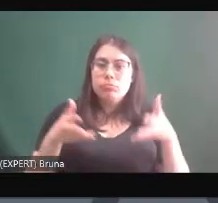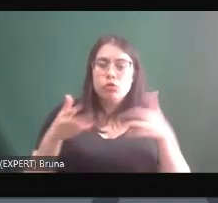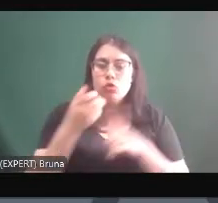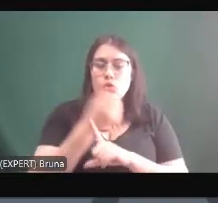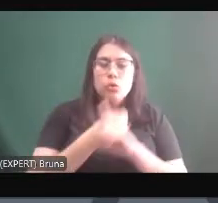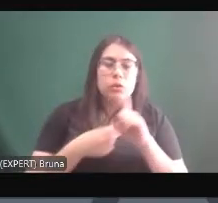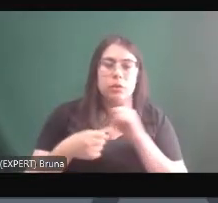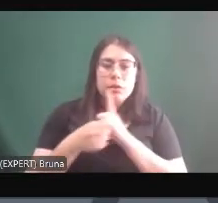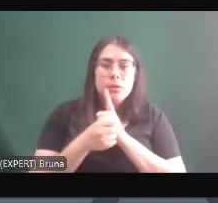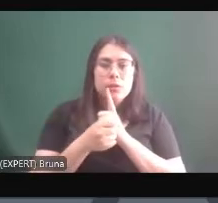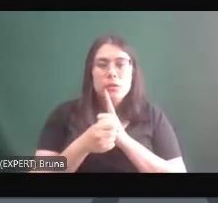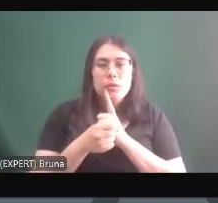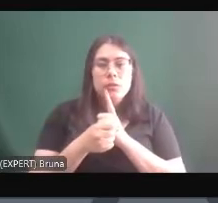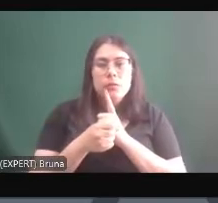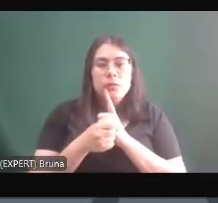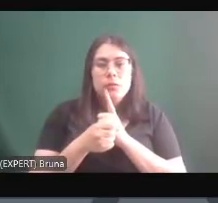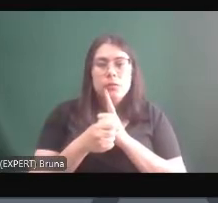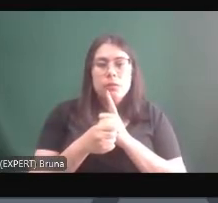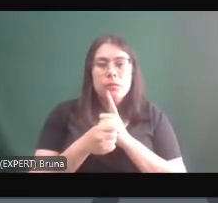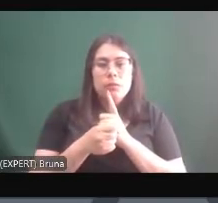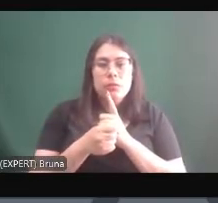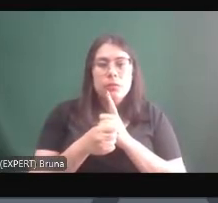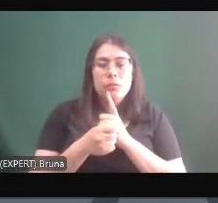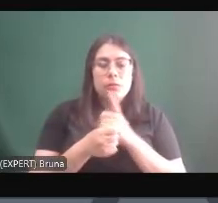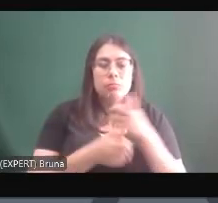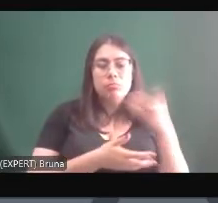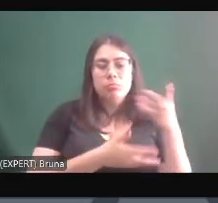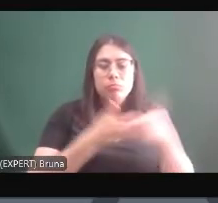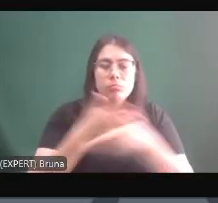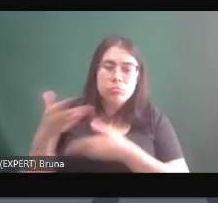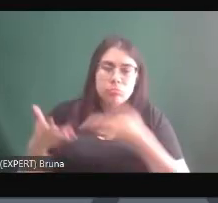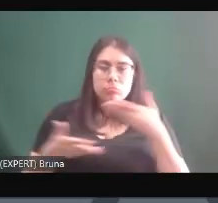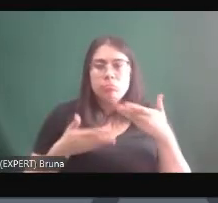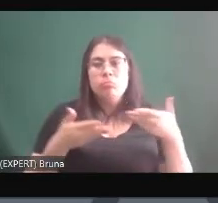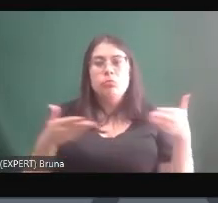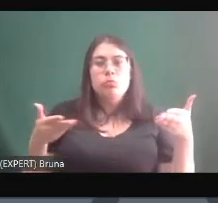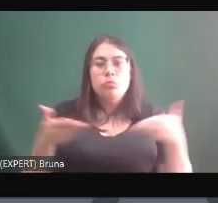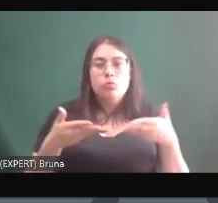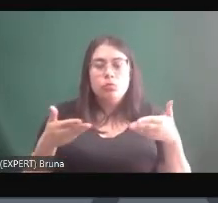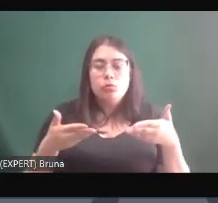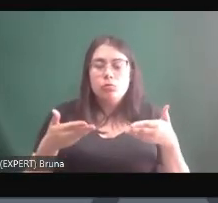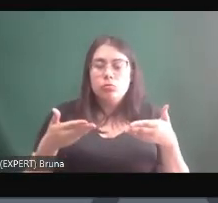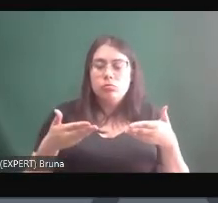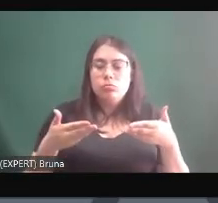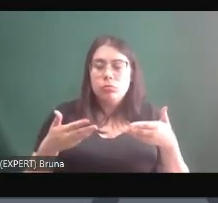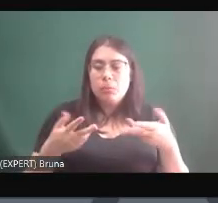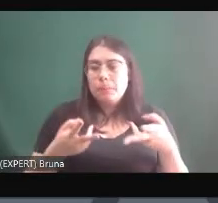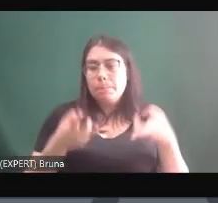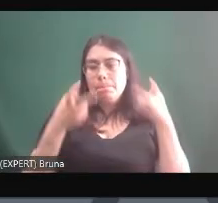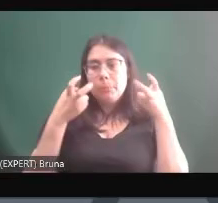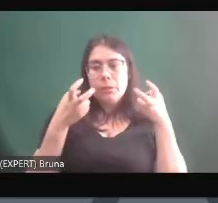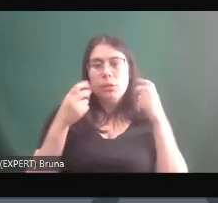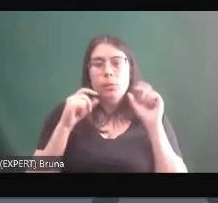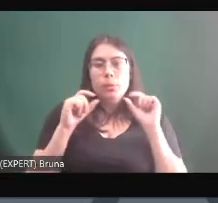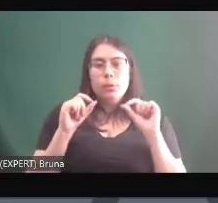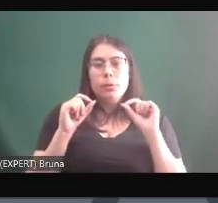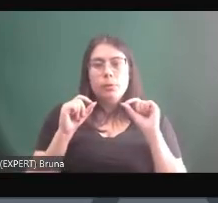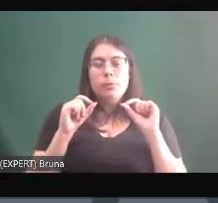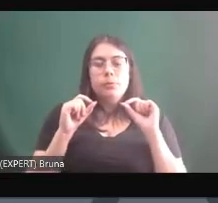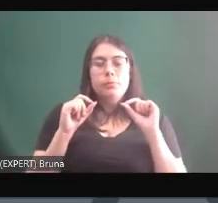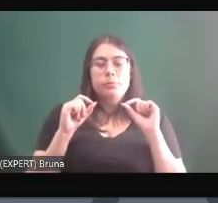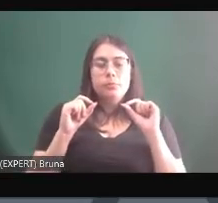harmonia da sociedade né então eu acho que um primeiro passo é levar em